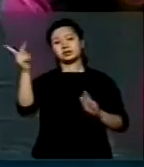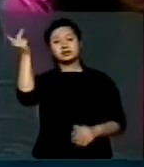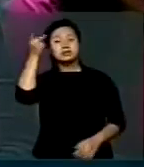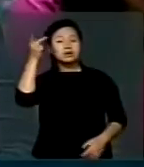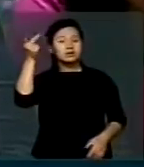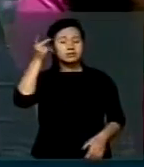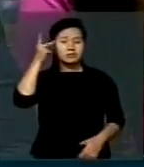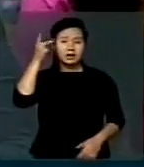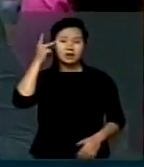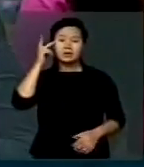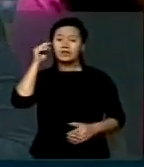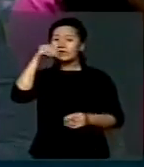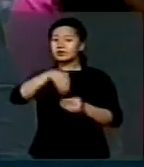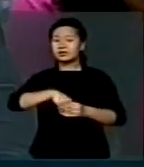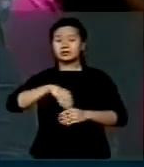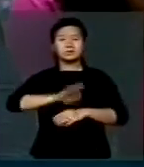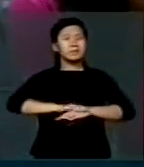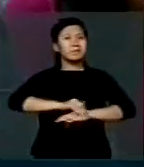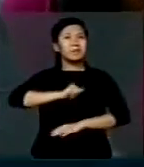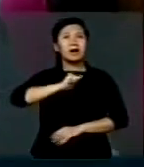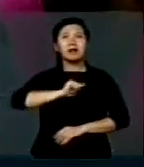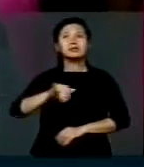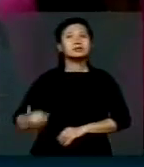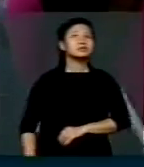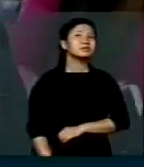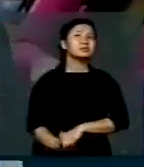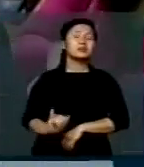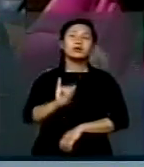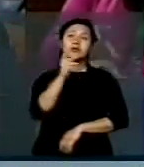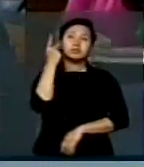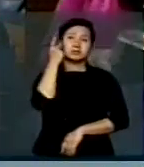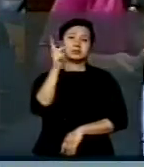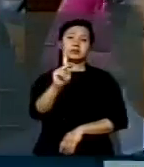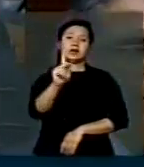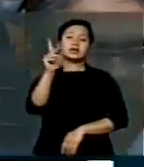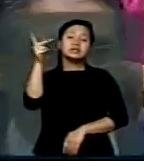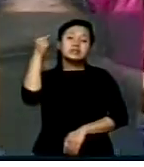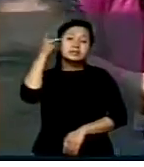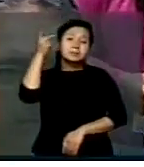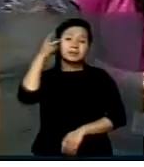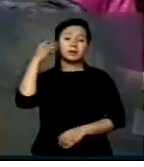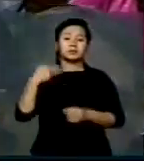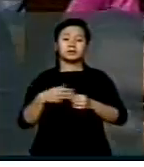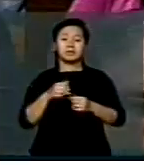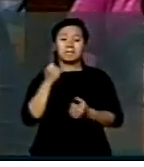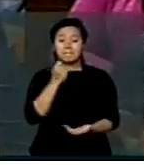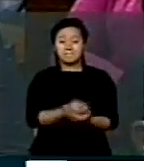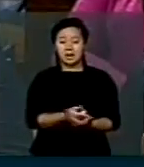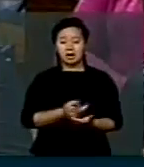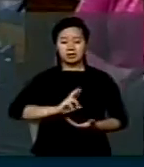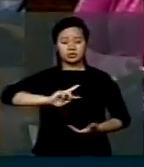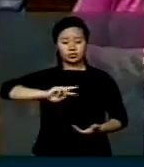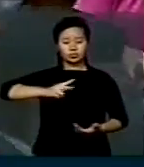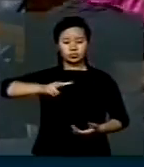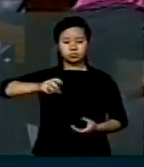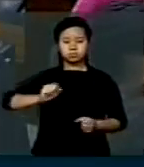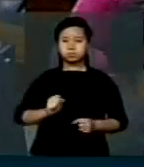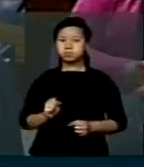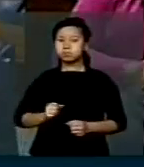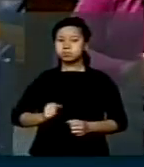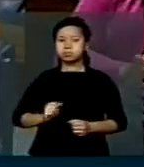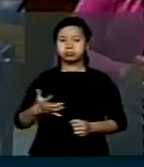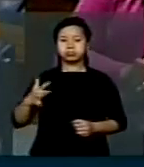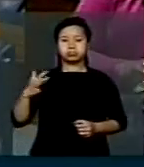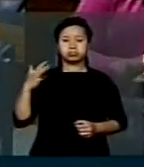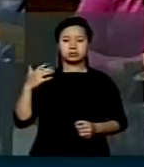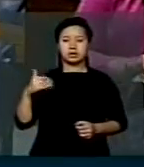município de São Paulo. É uma das rotações mais importantes para o município de São Paulo que paga os maiores juros desse